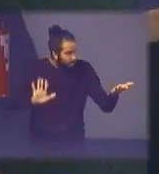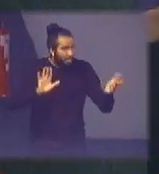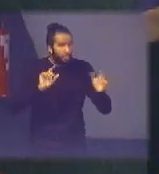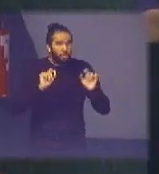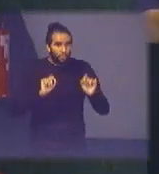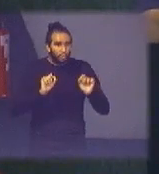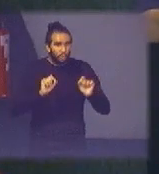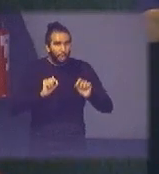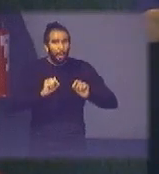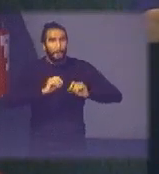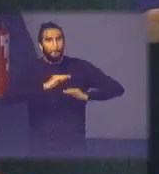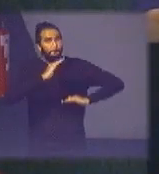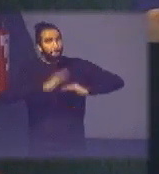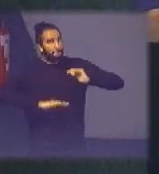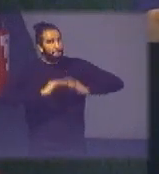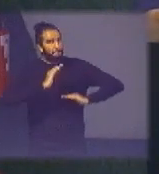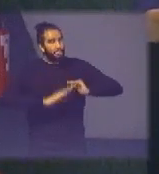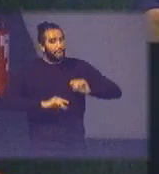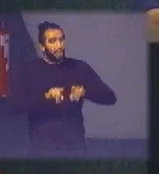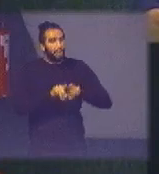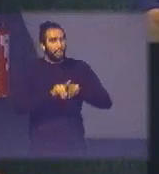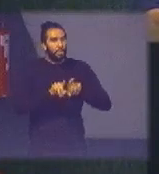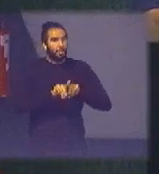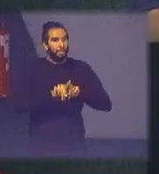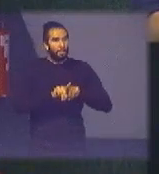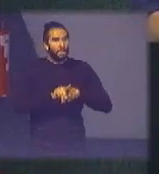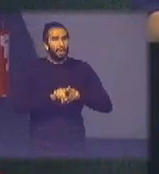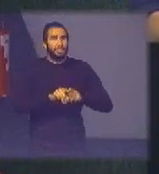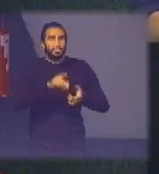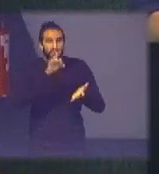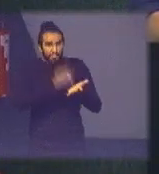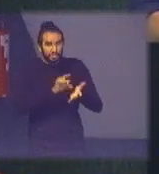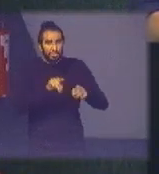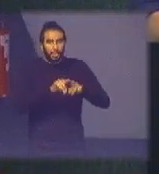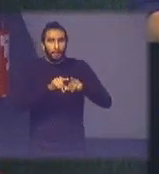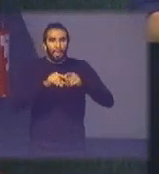ação tátil operacional concreta e marketing